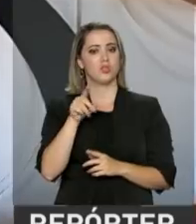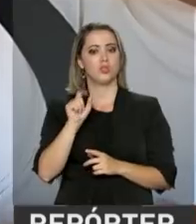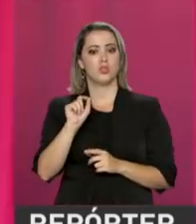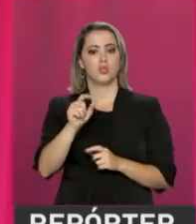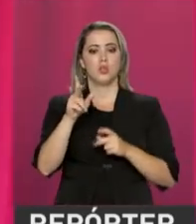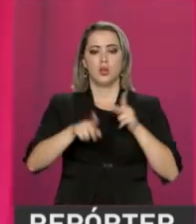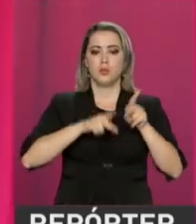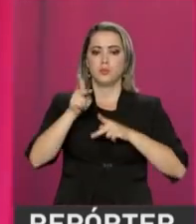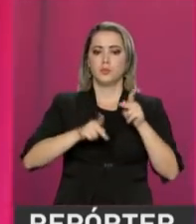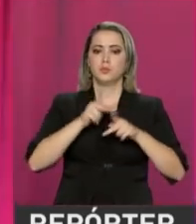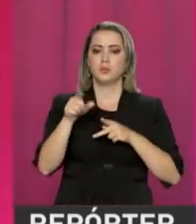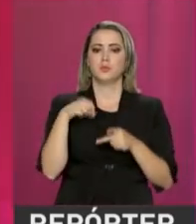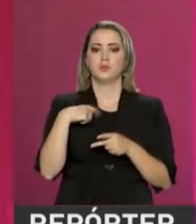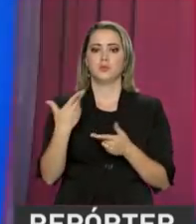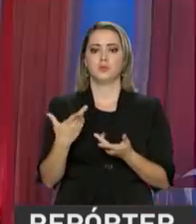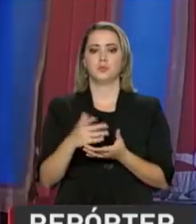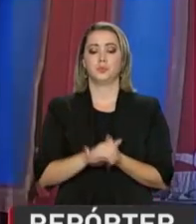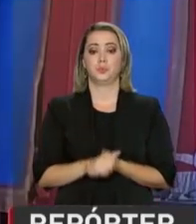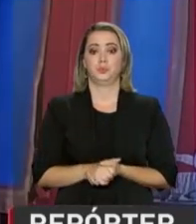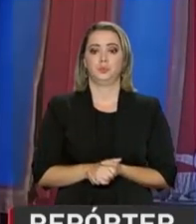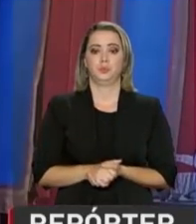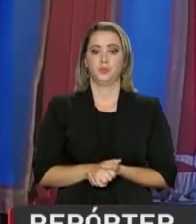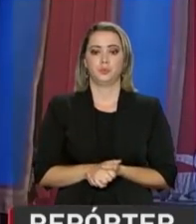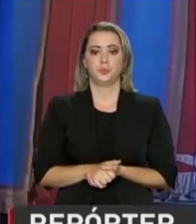da arte circense.